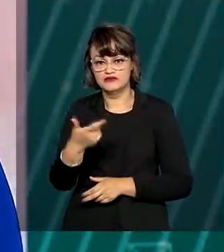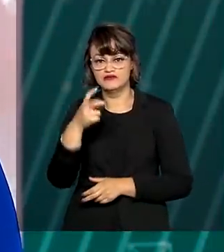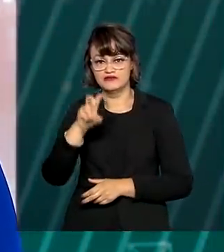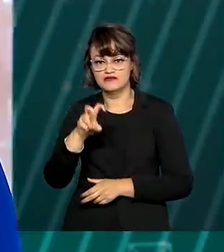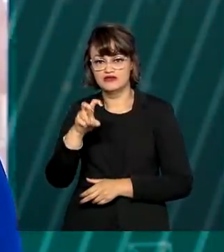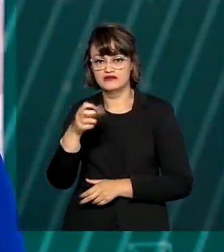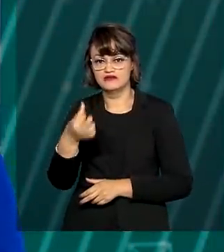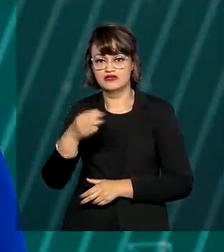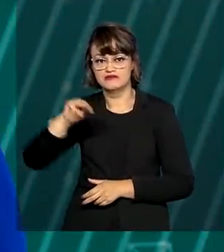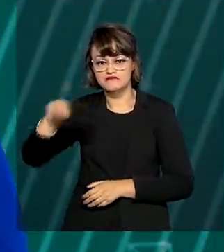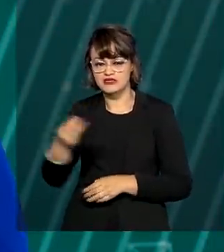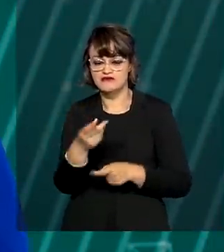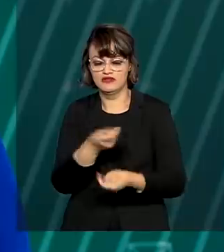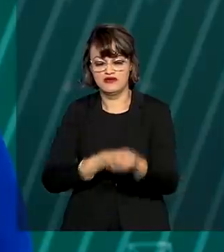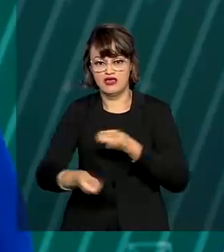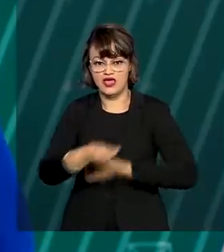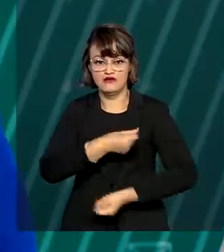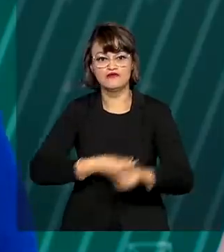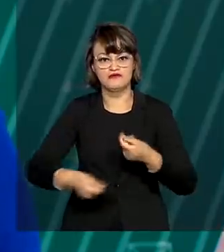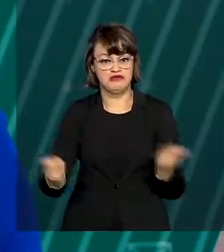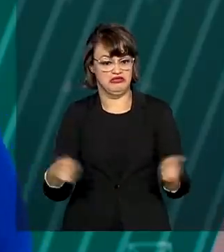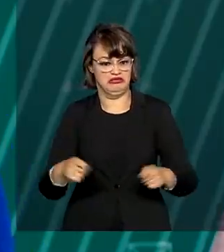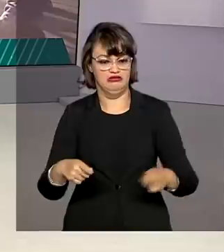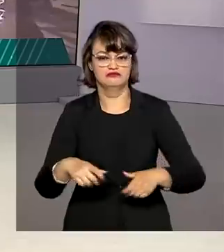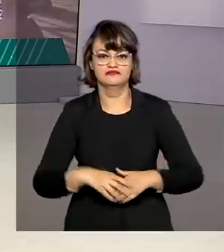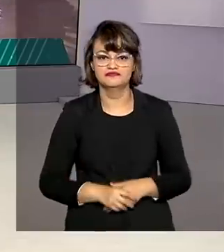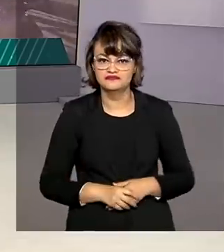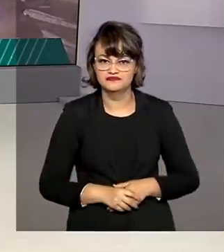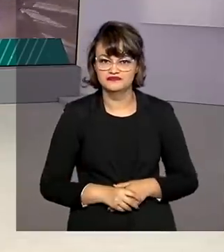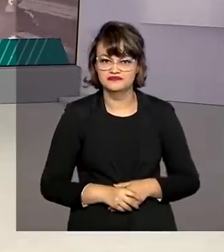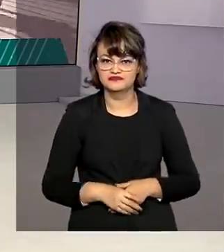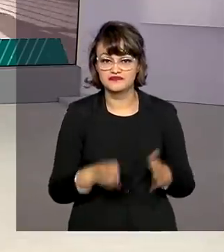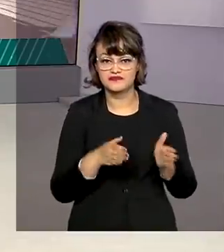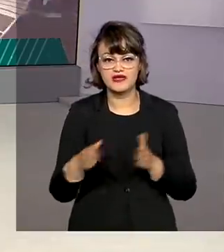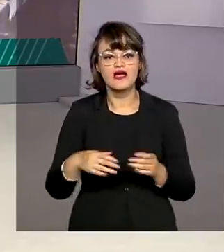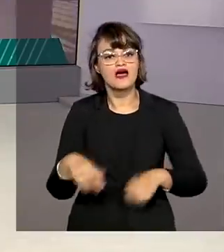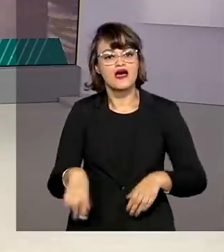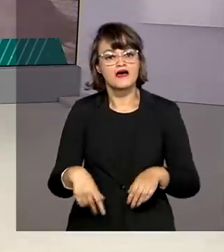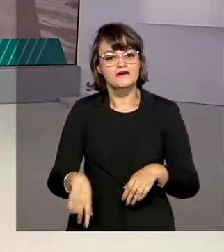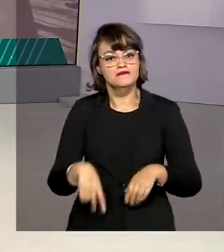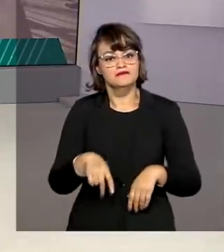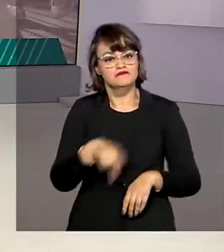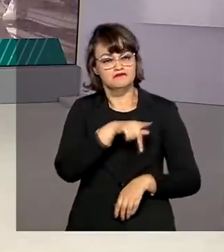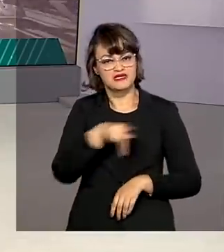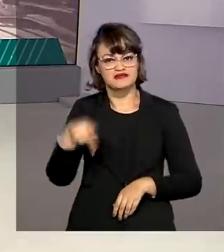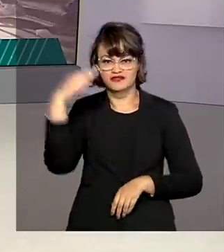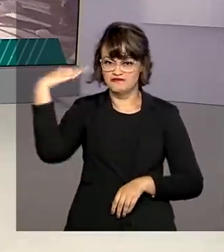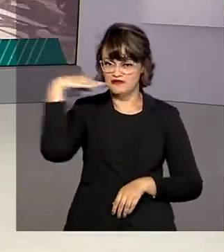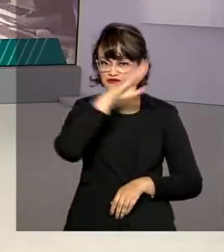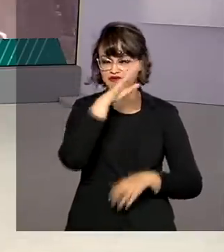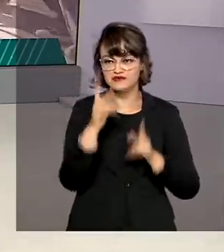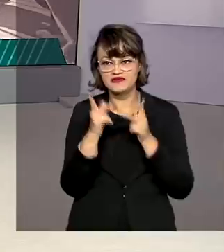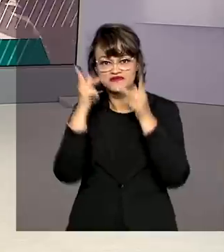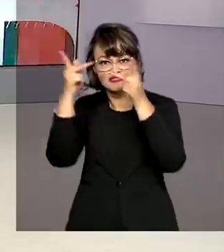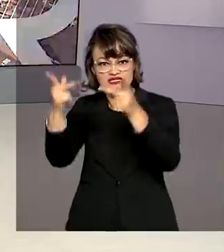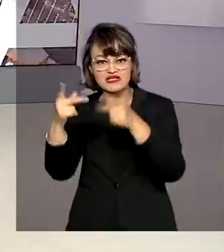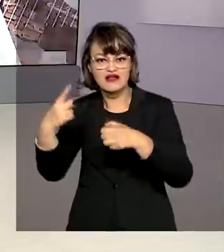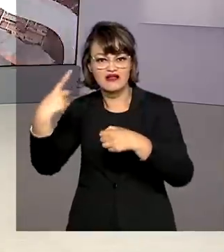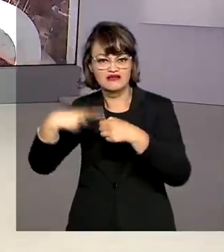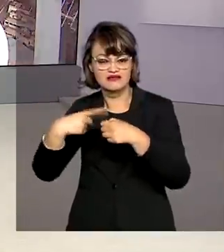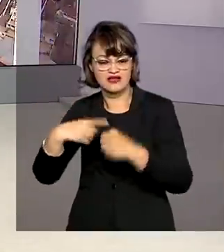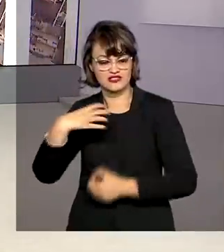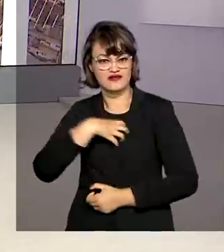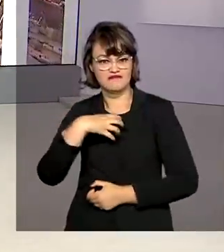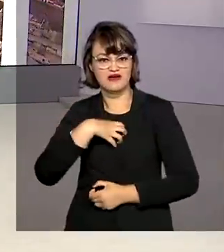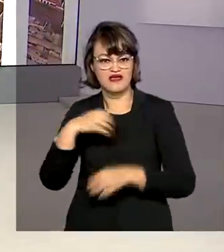de reais de economia aos cofres públicos. O presidente Jair Bolsonaro visitou na cidade de São Desidério, na Bahia,